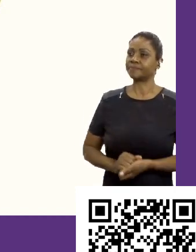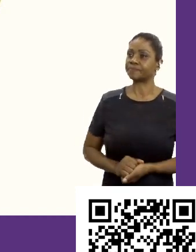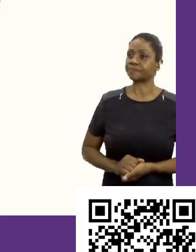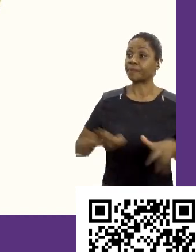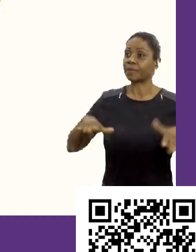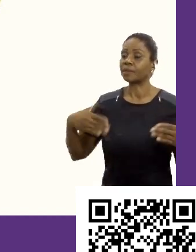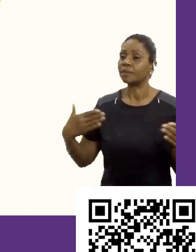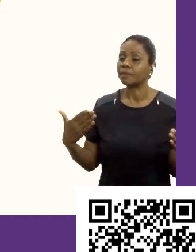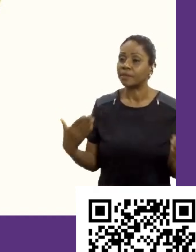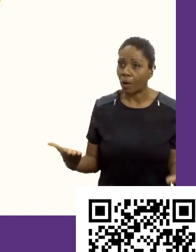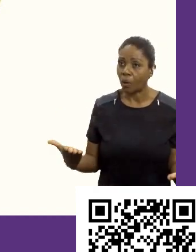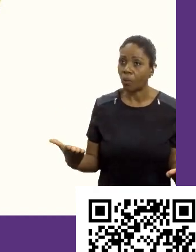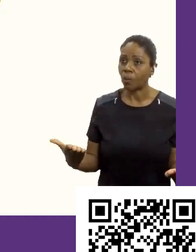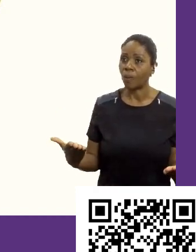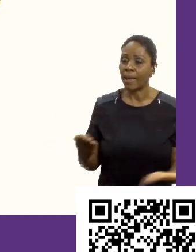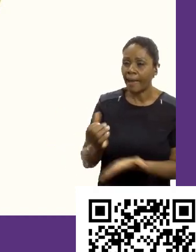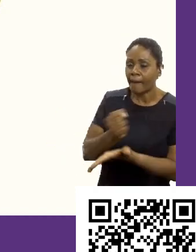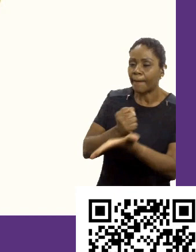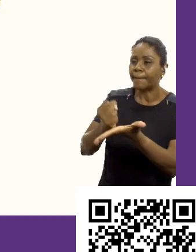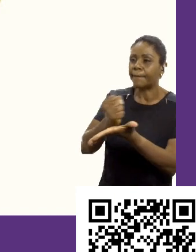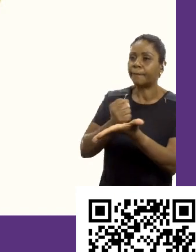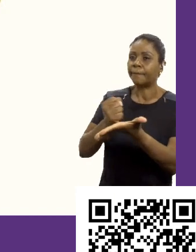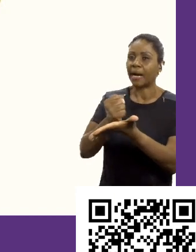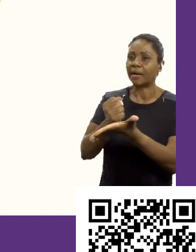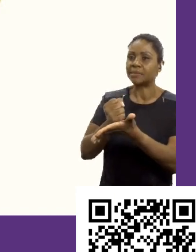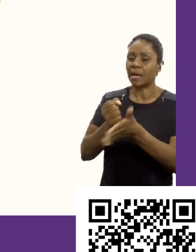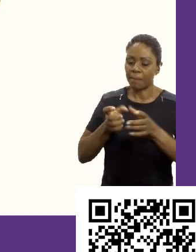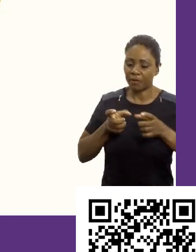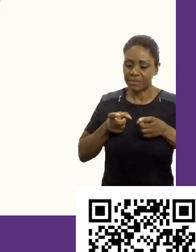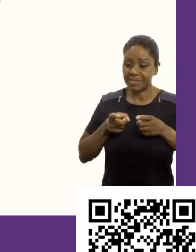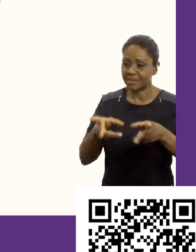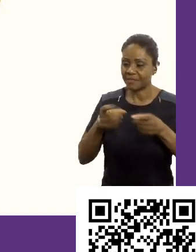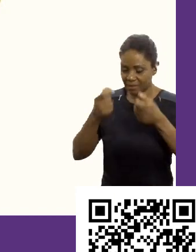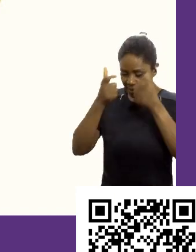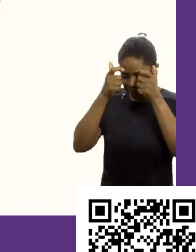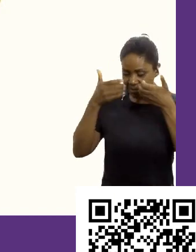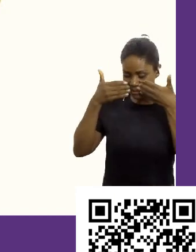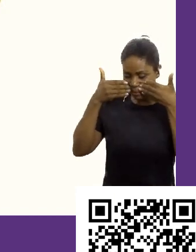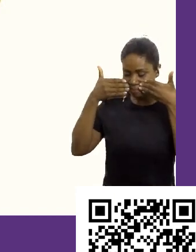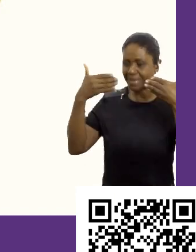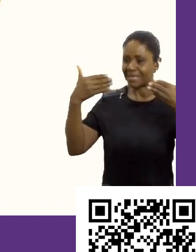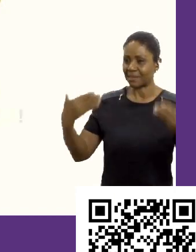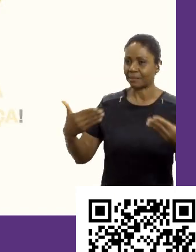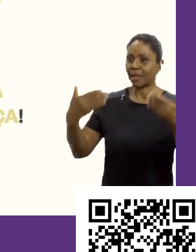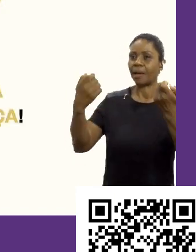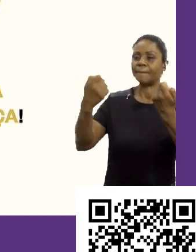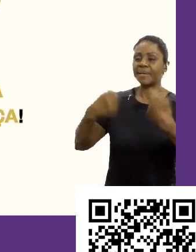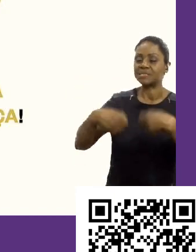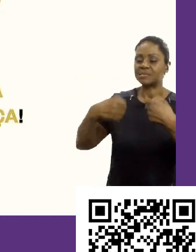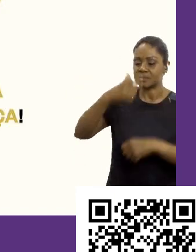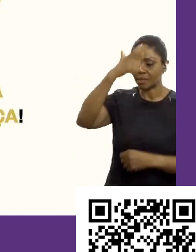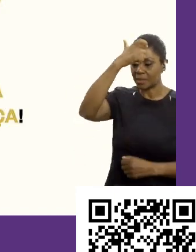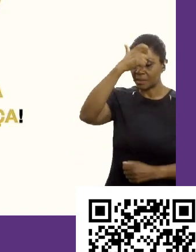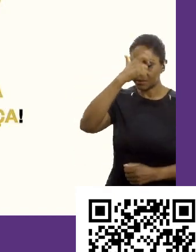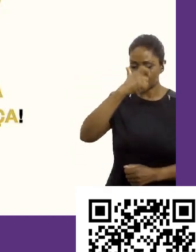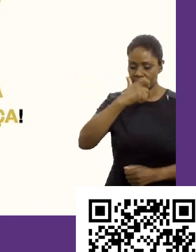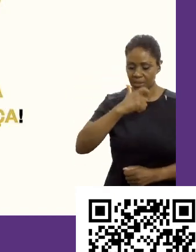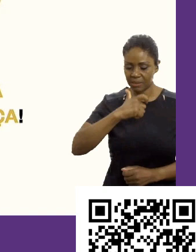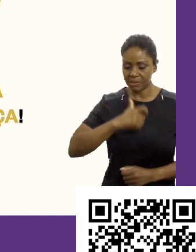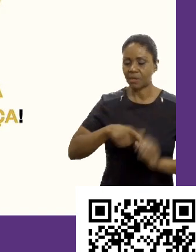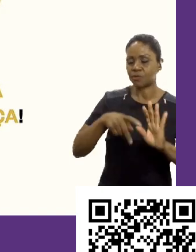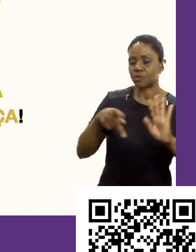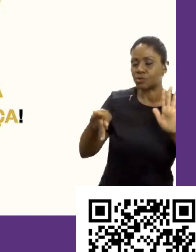Então, isso é a base. Para se vender bem, você precisa conhecer os seus próprios